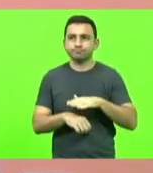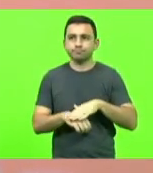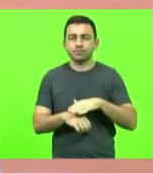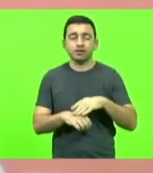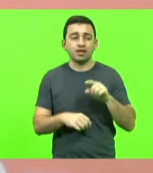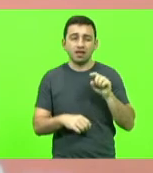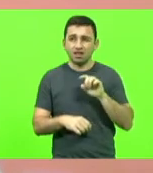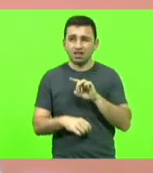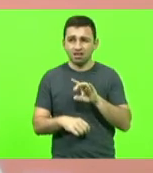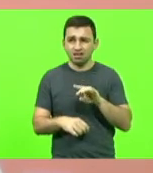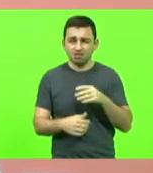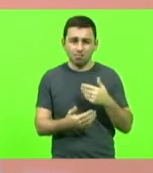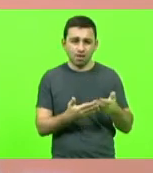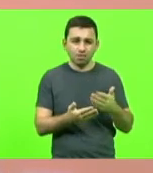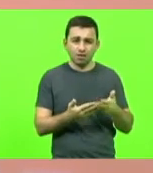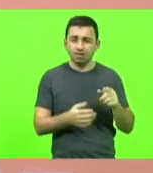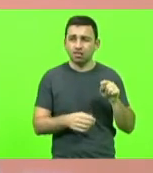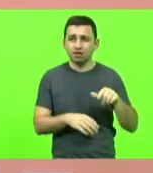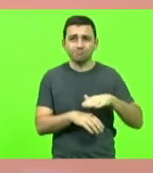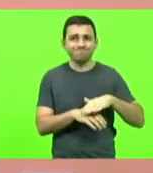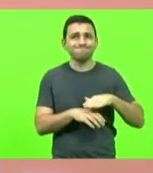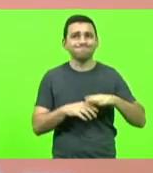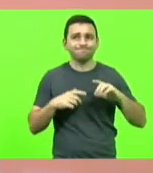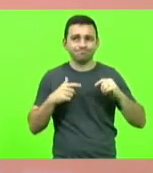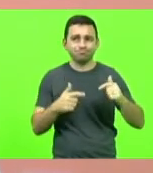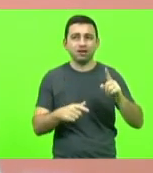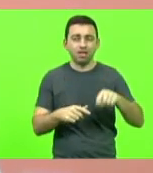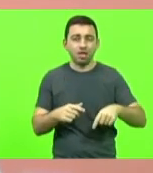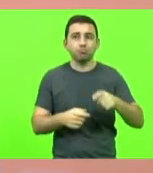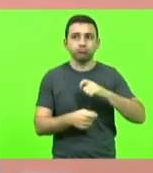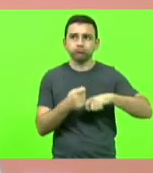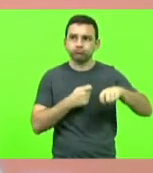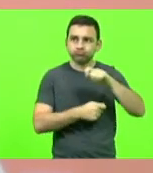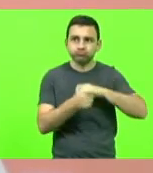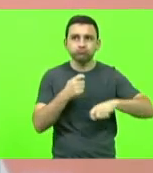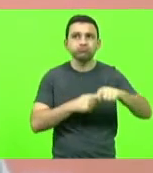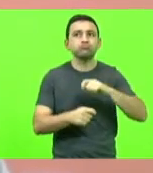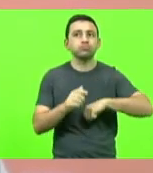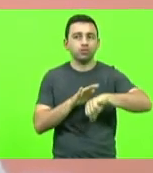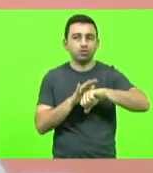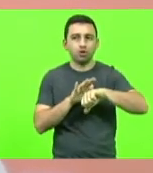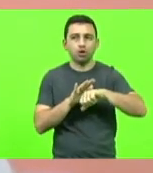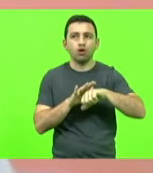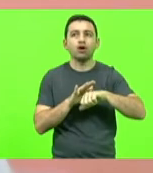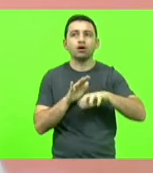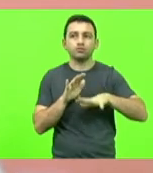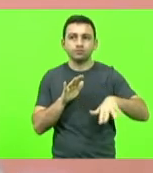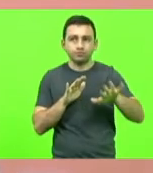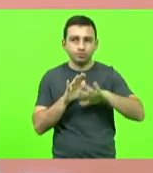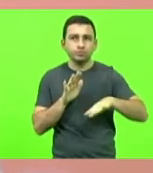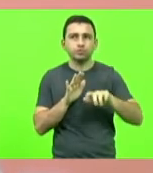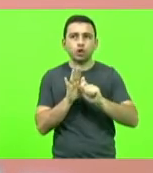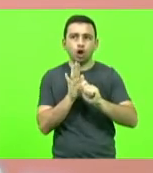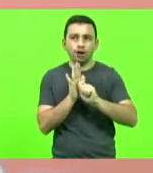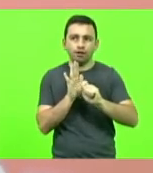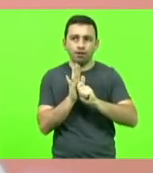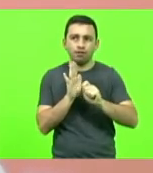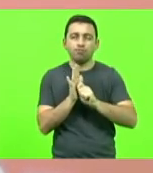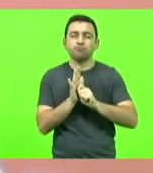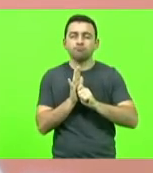para as ações relacionadas ao tráfico de drogas no ano passado foram 57